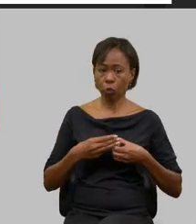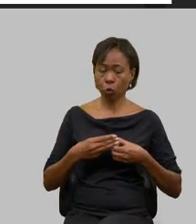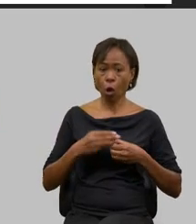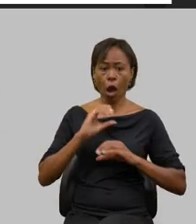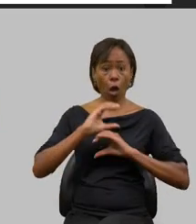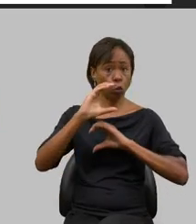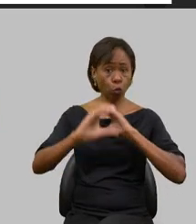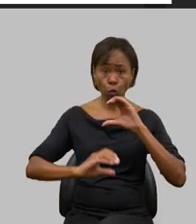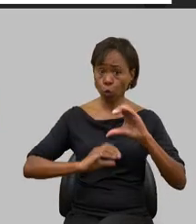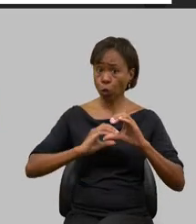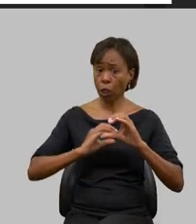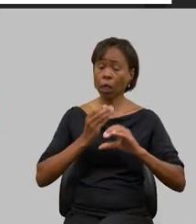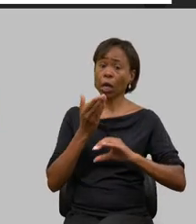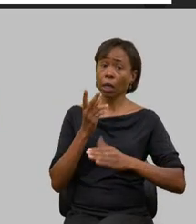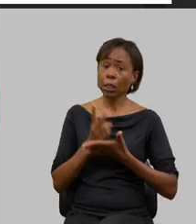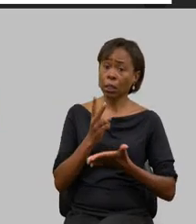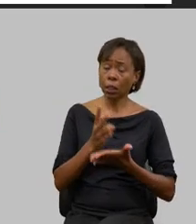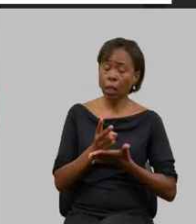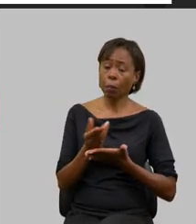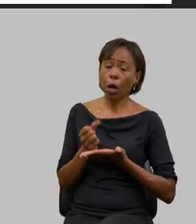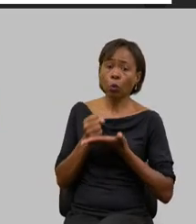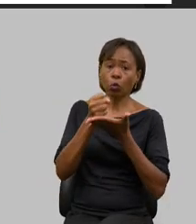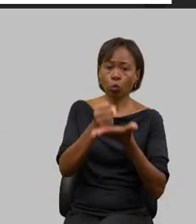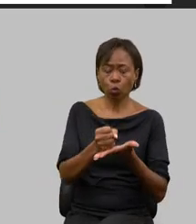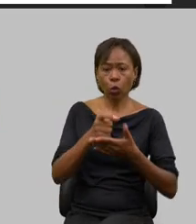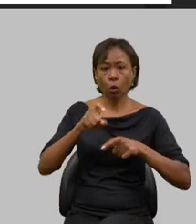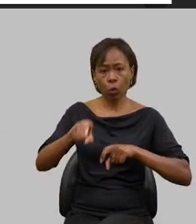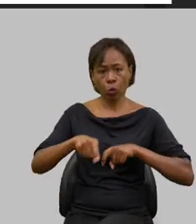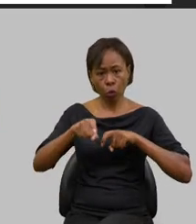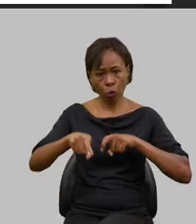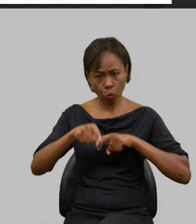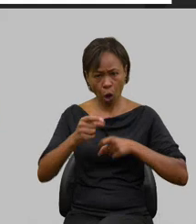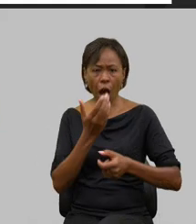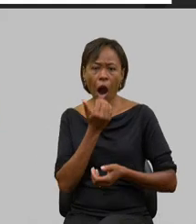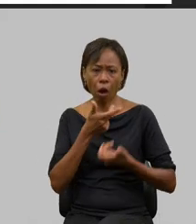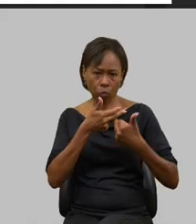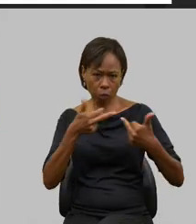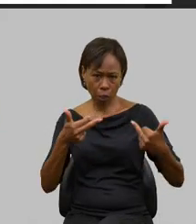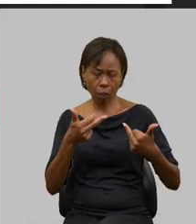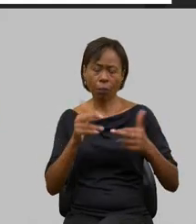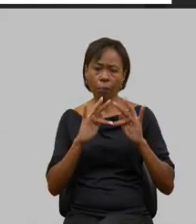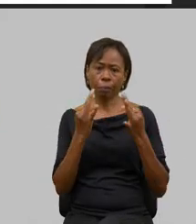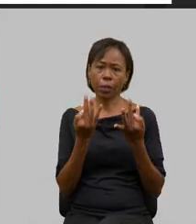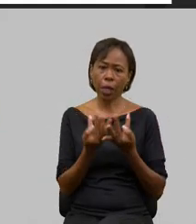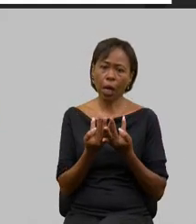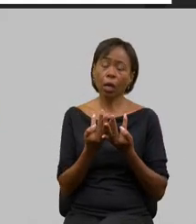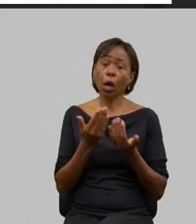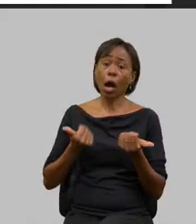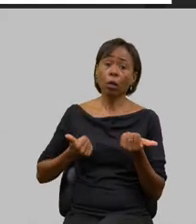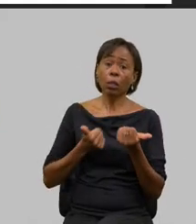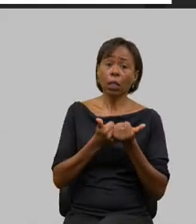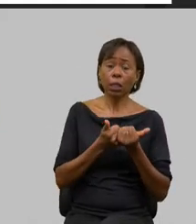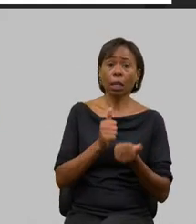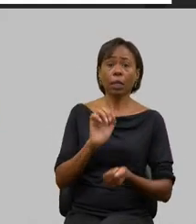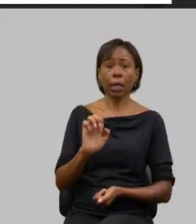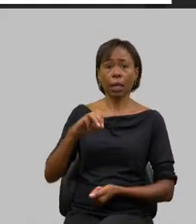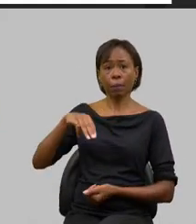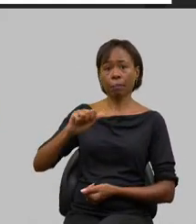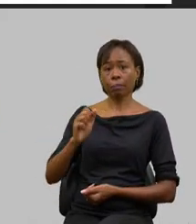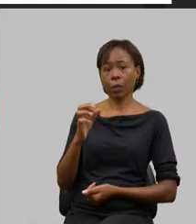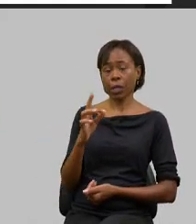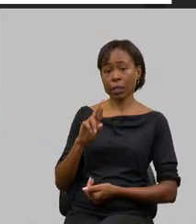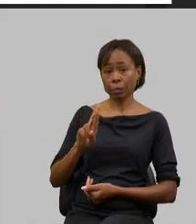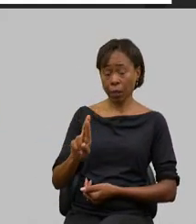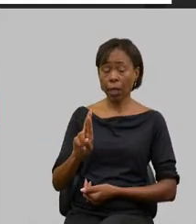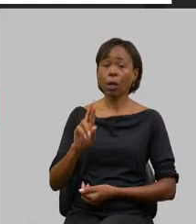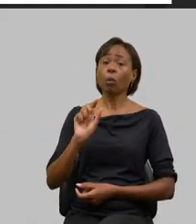coloca os produtores da agricultura familiar com assistência técnica da EMATER para produzir um produto que já